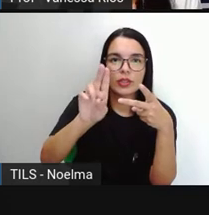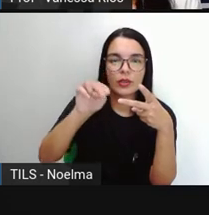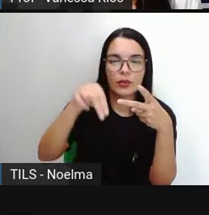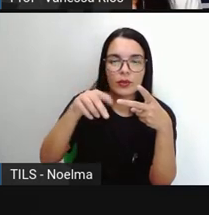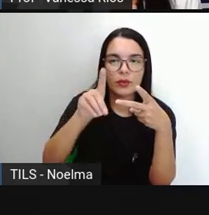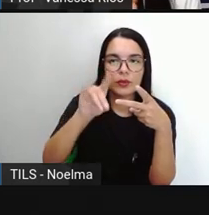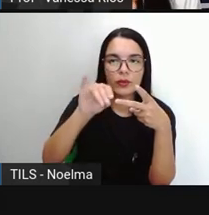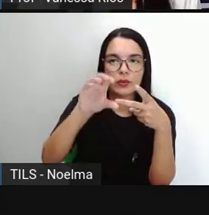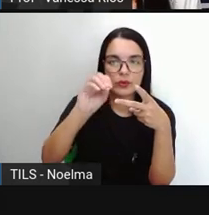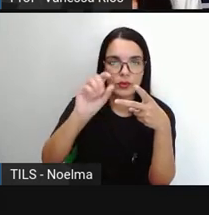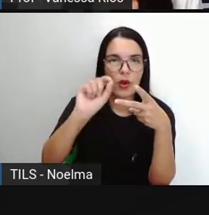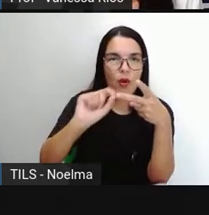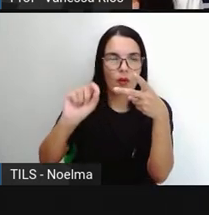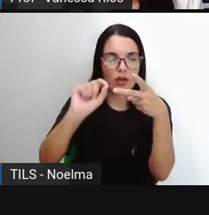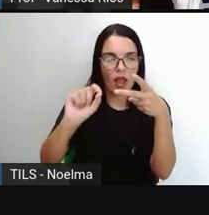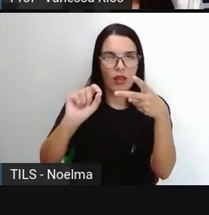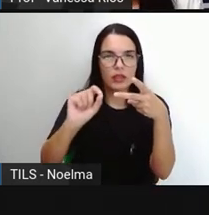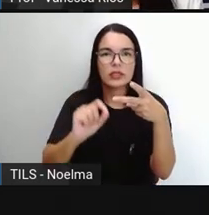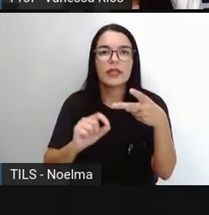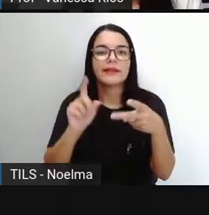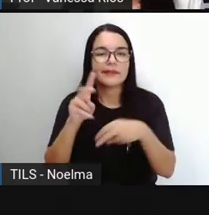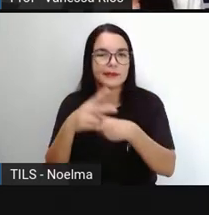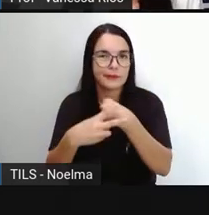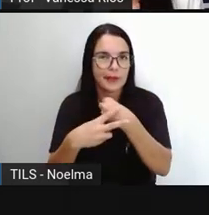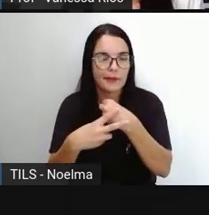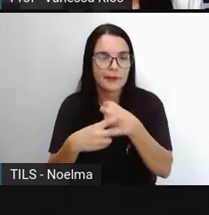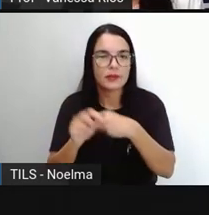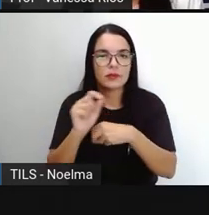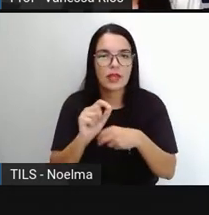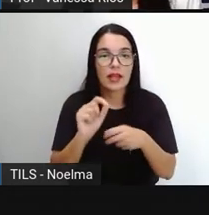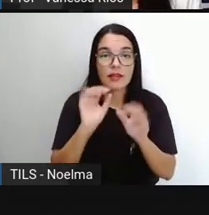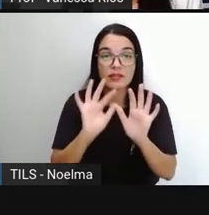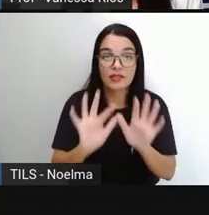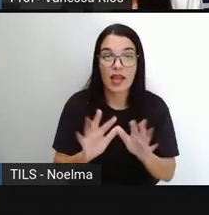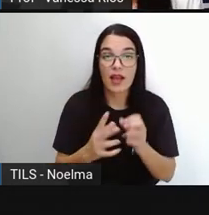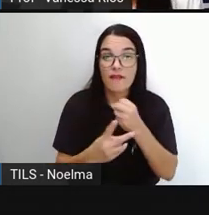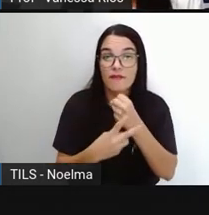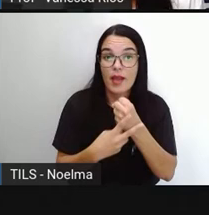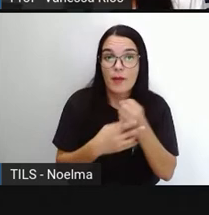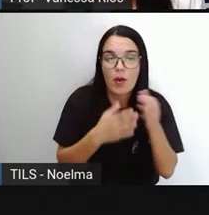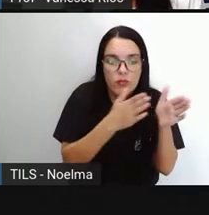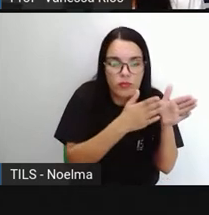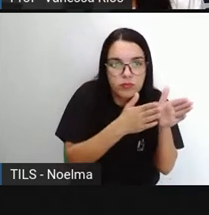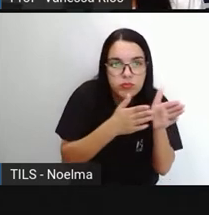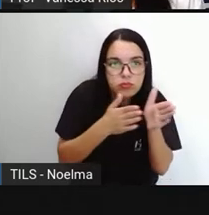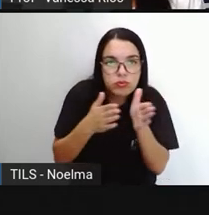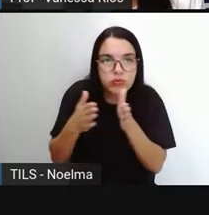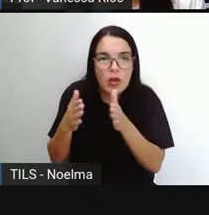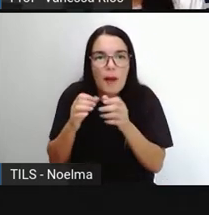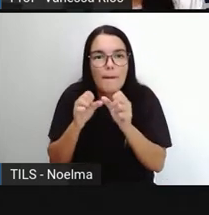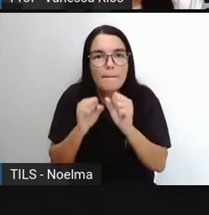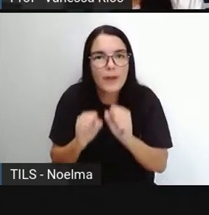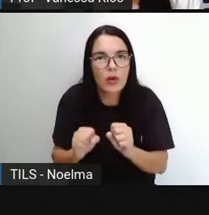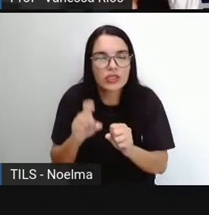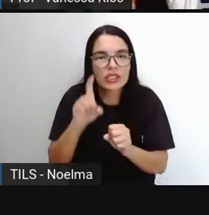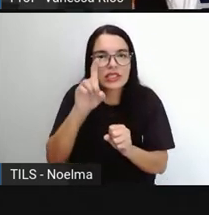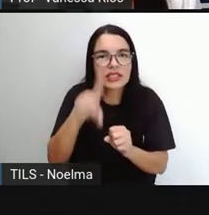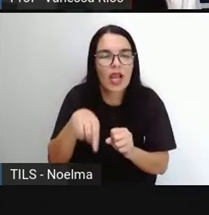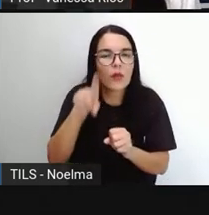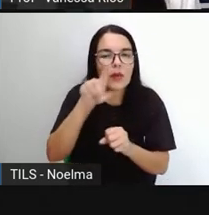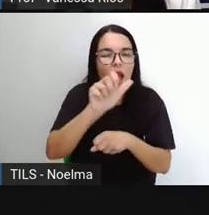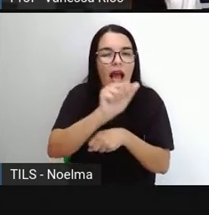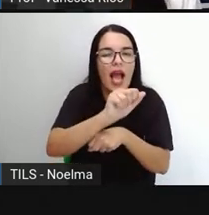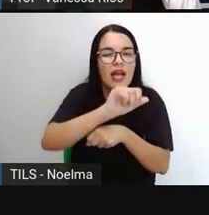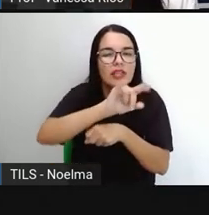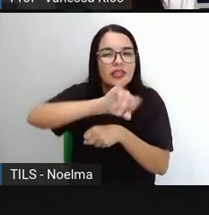gerúndio, a forma verbal gerúndio, é o ato verbal em curso, e pode ser usado como advérbio ou